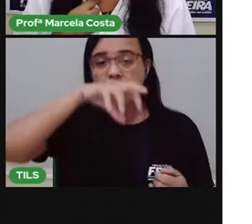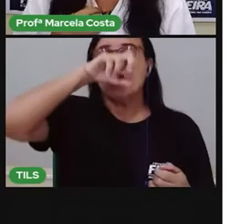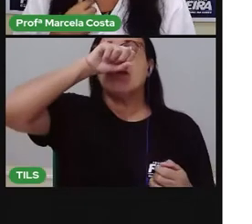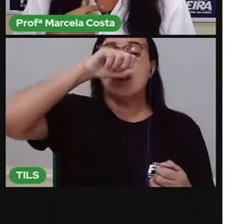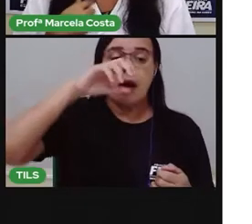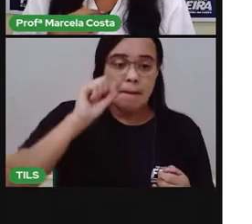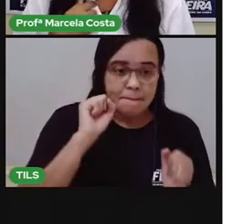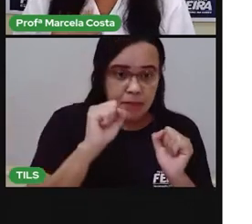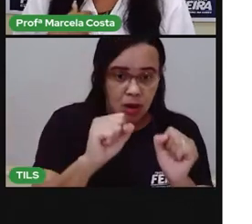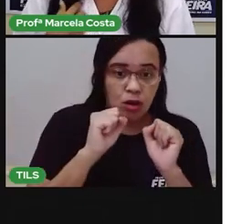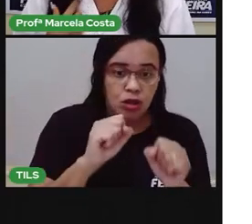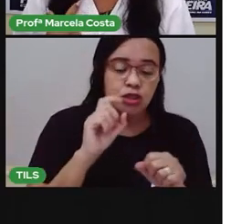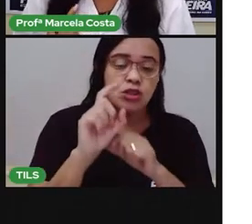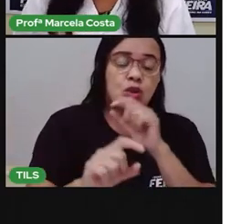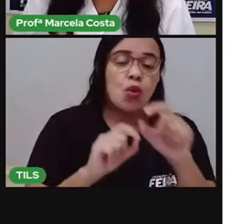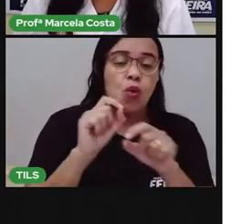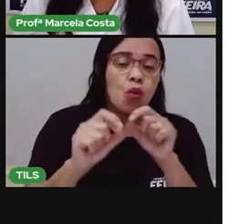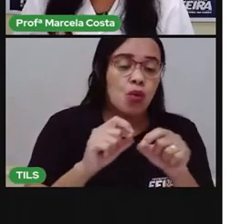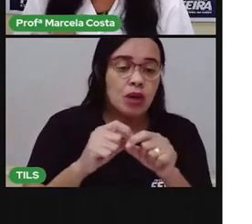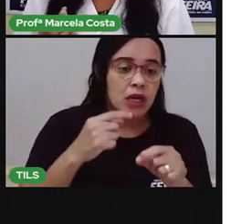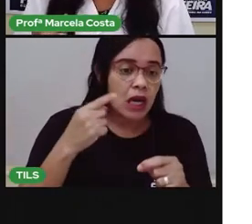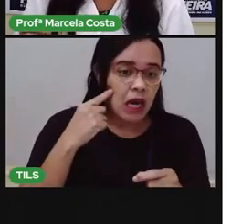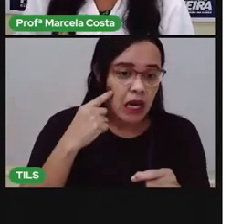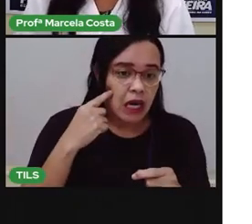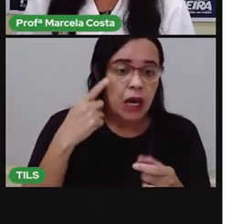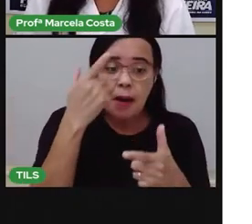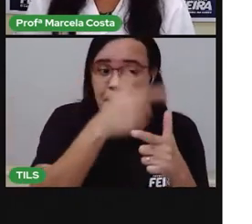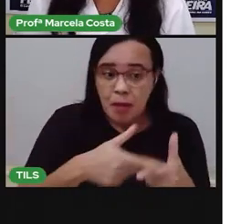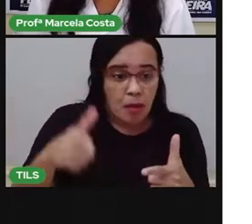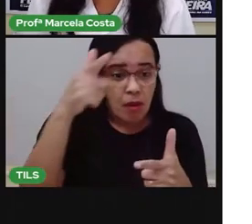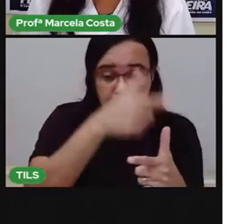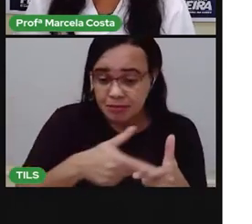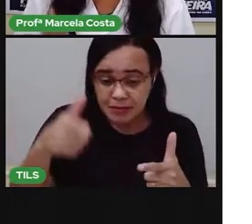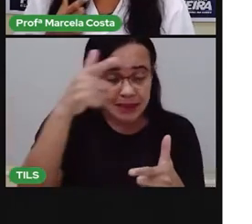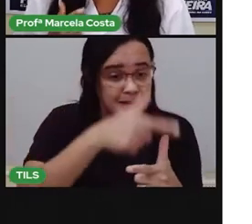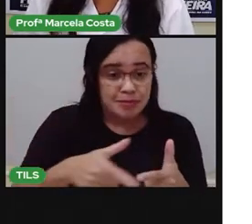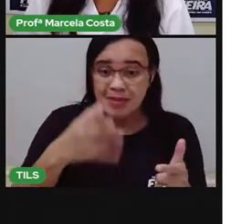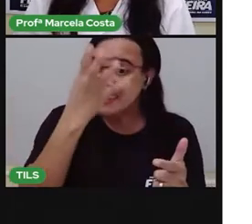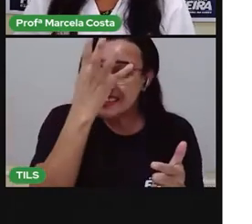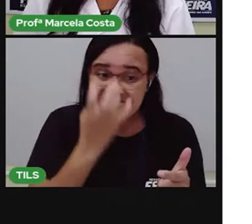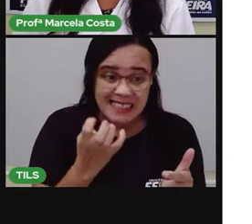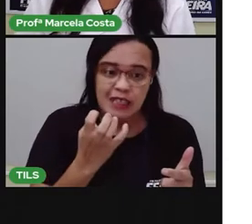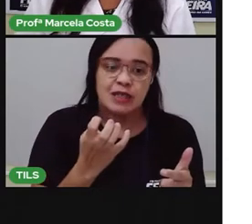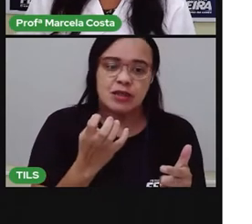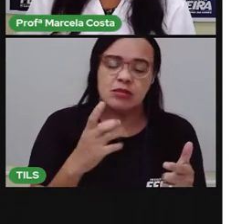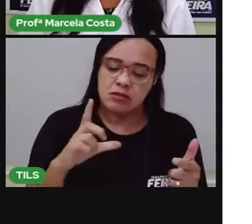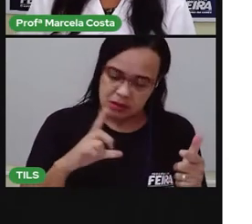você pode ficar intoxicado, se você colocar algum produto de limpeza na boca.